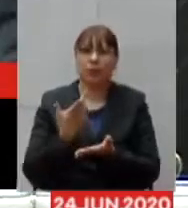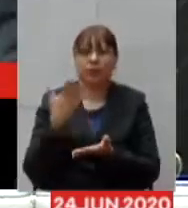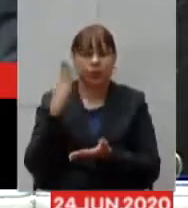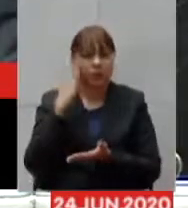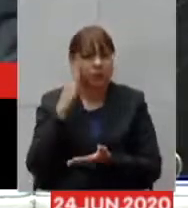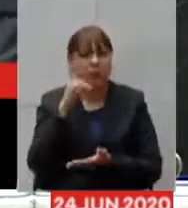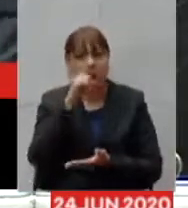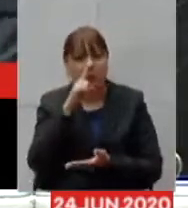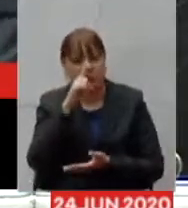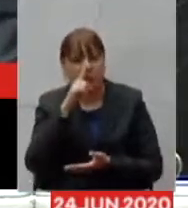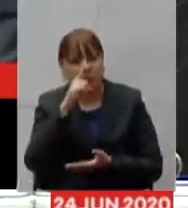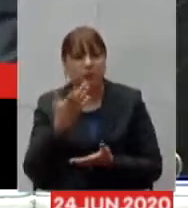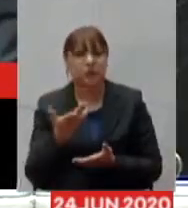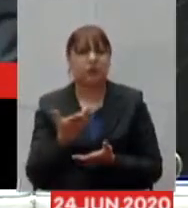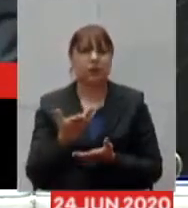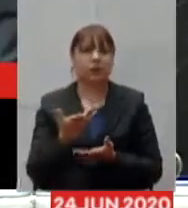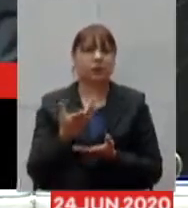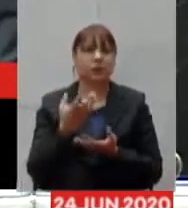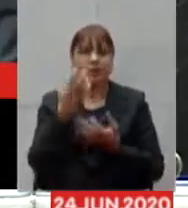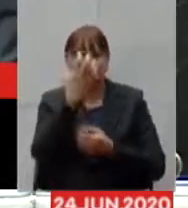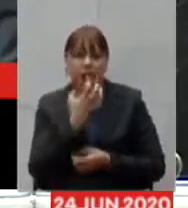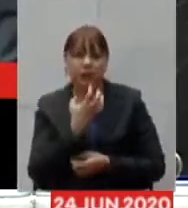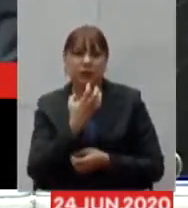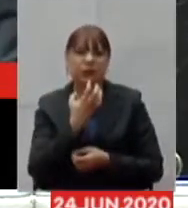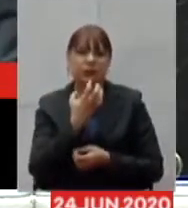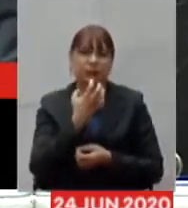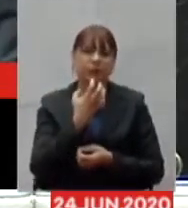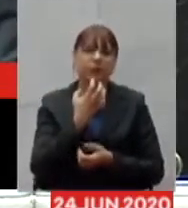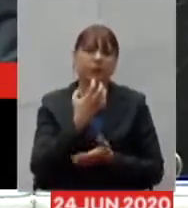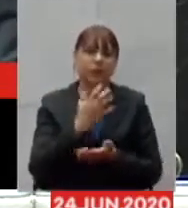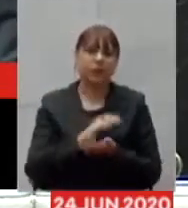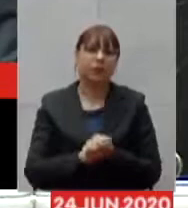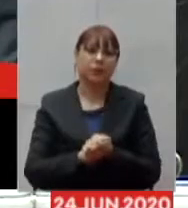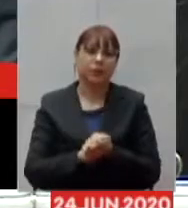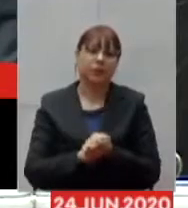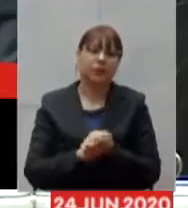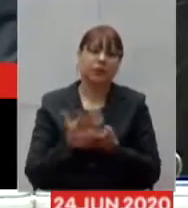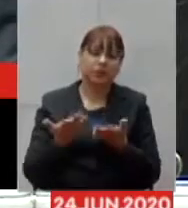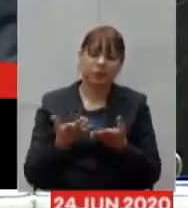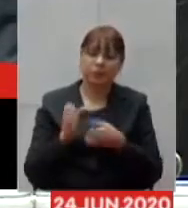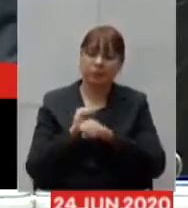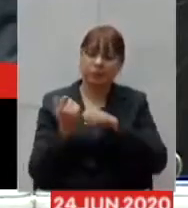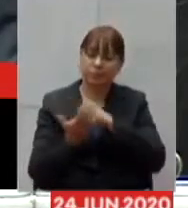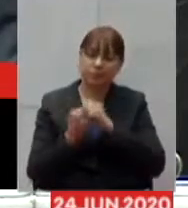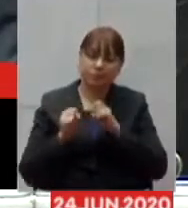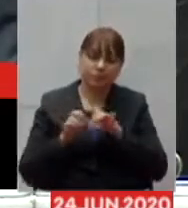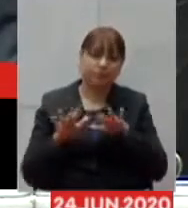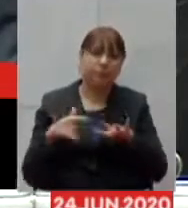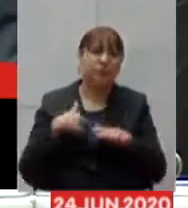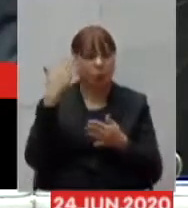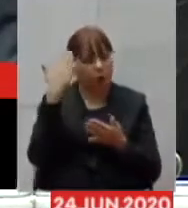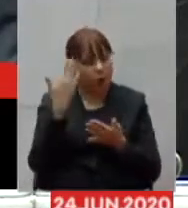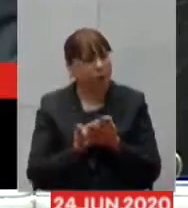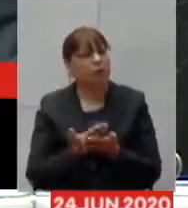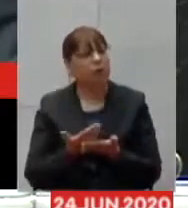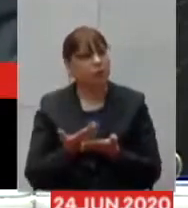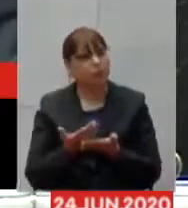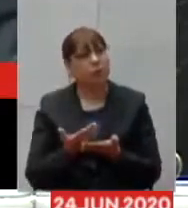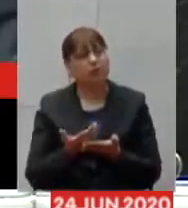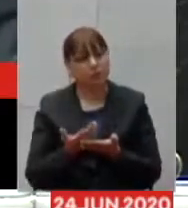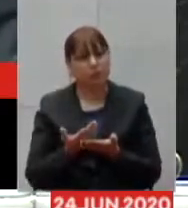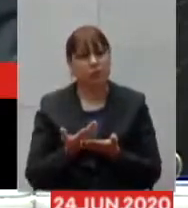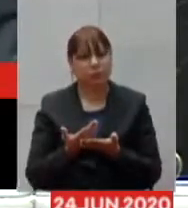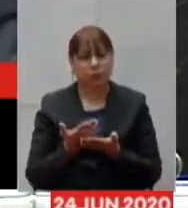risco a clara noção da seriedade dessa epidemia e eu acredito que da forma que tem sido conduzida